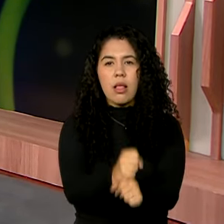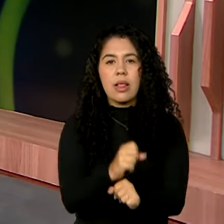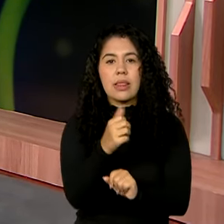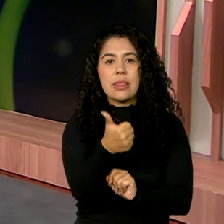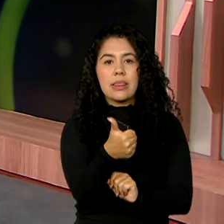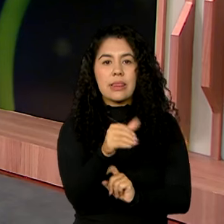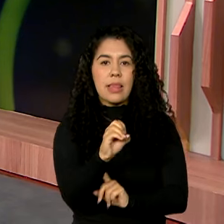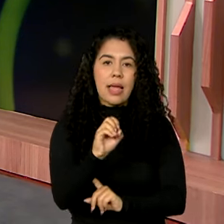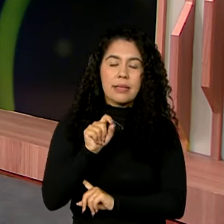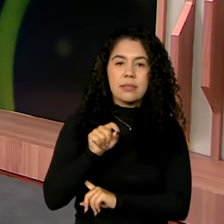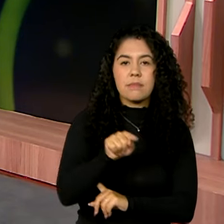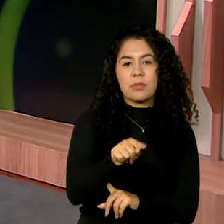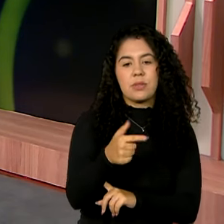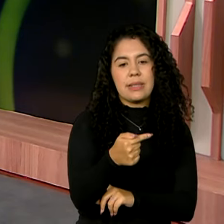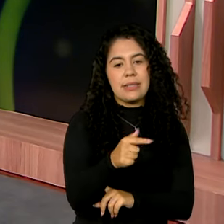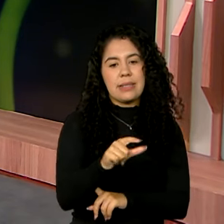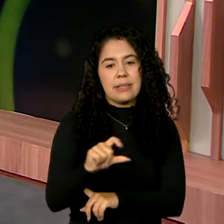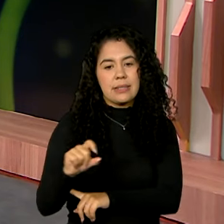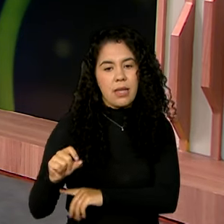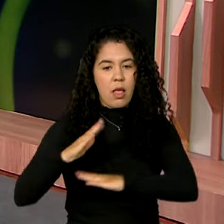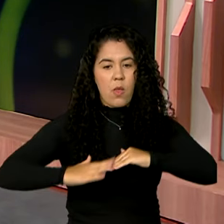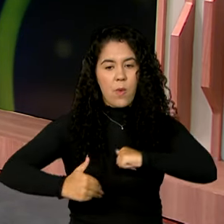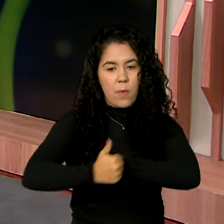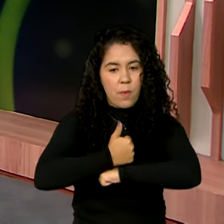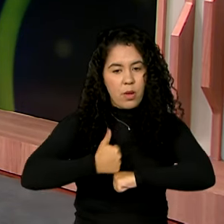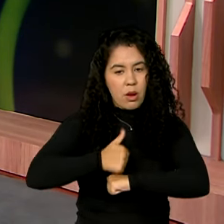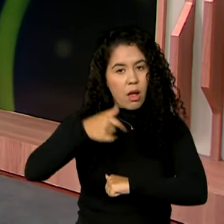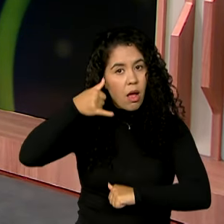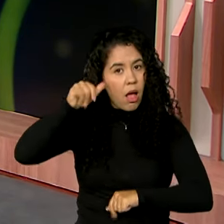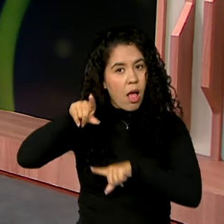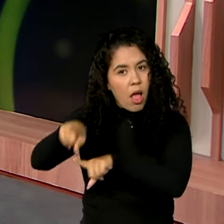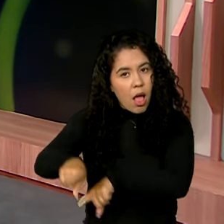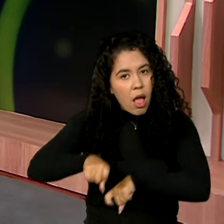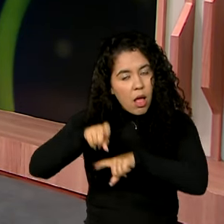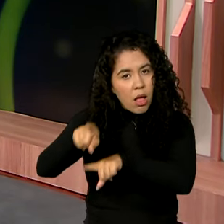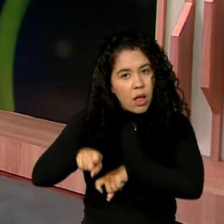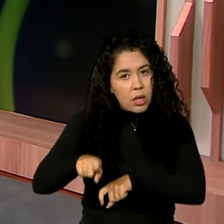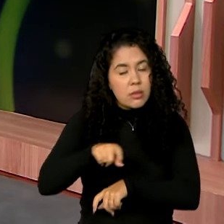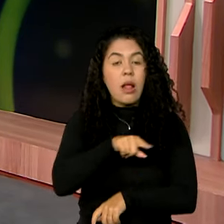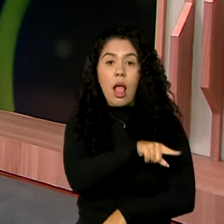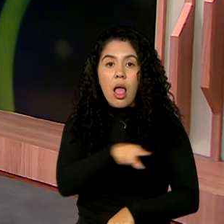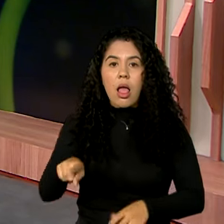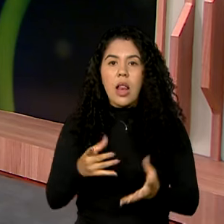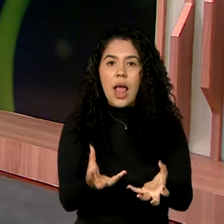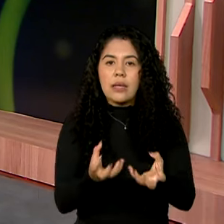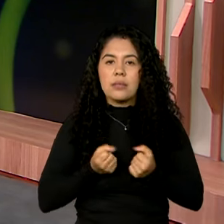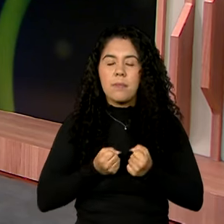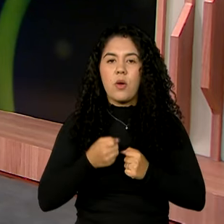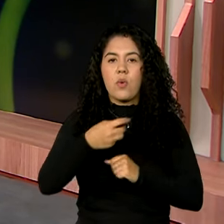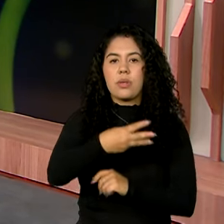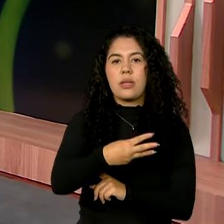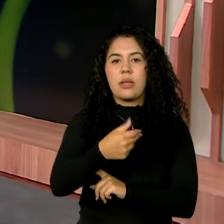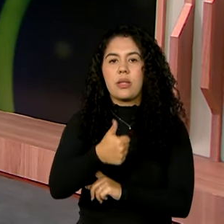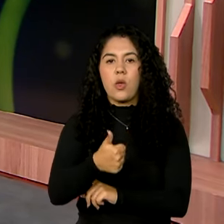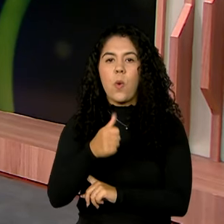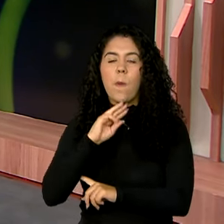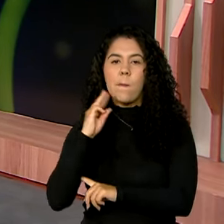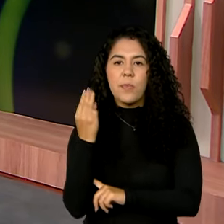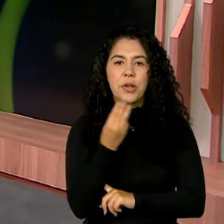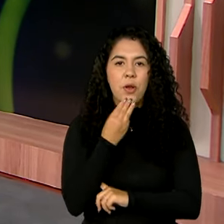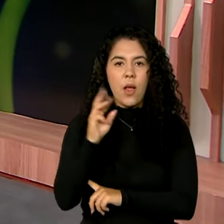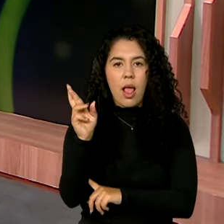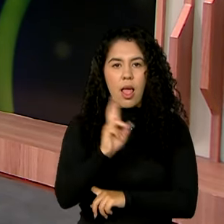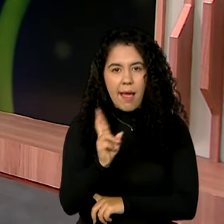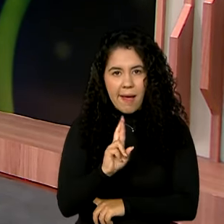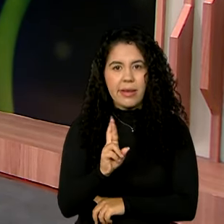10.700 agricultores. Juntos, eles receberam 31 milhões de reais pelo que